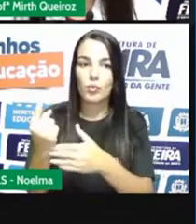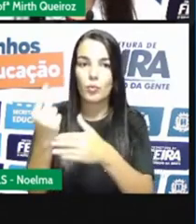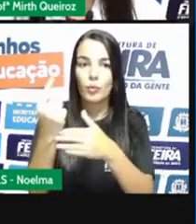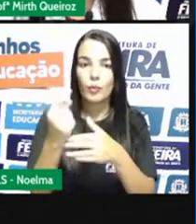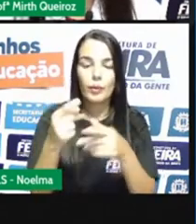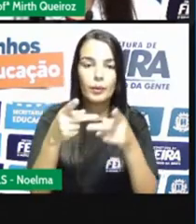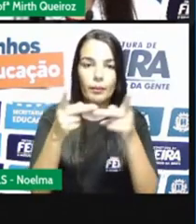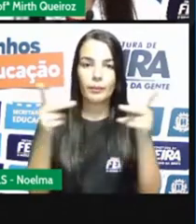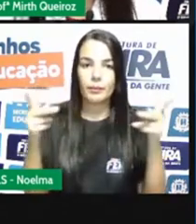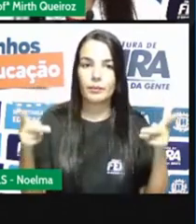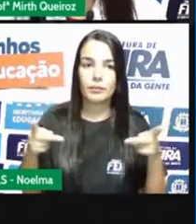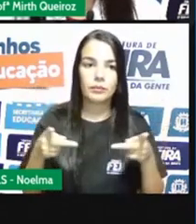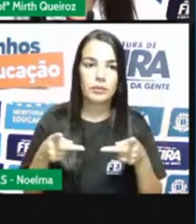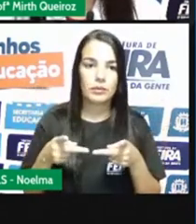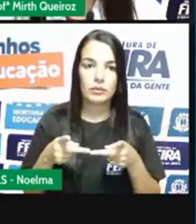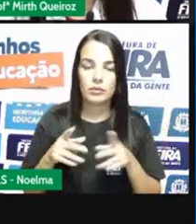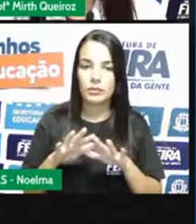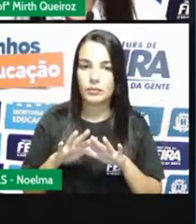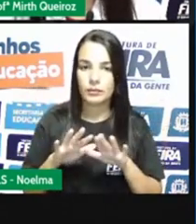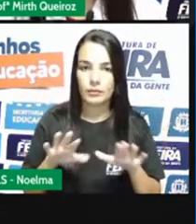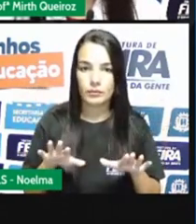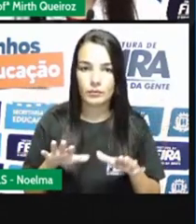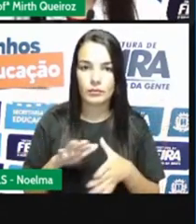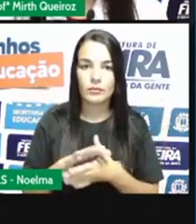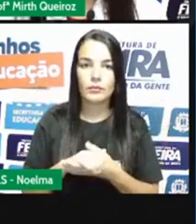figura, né? Uma pizza.